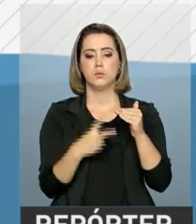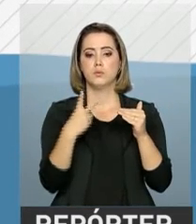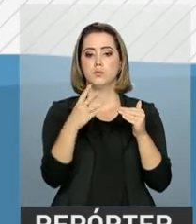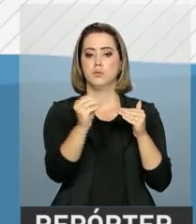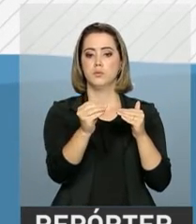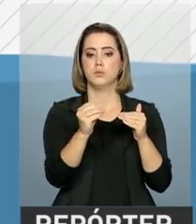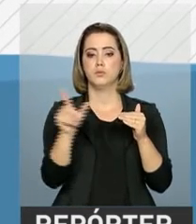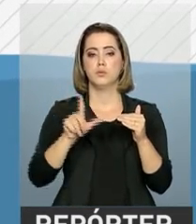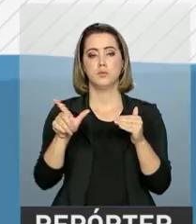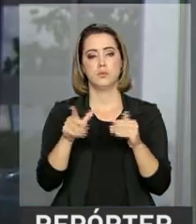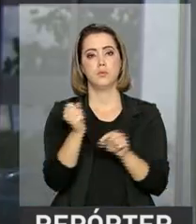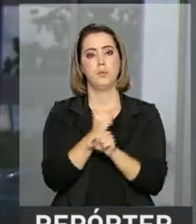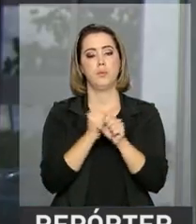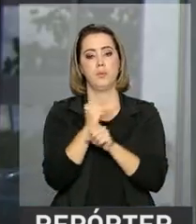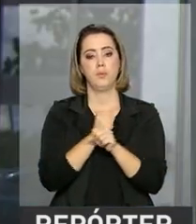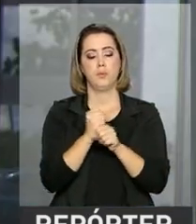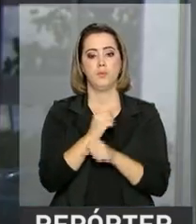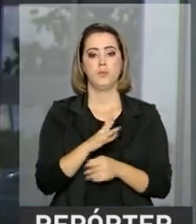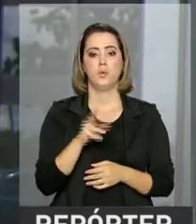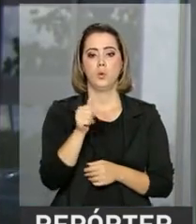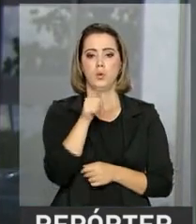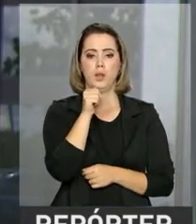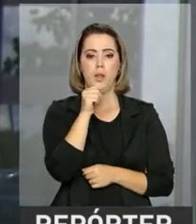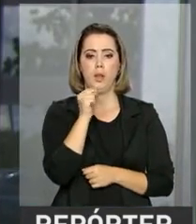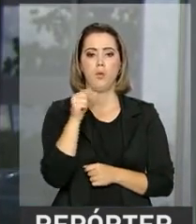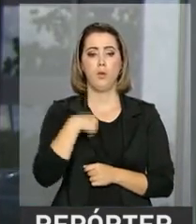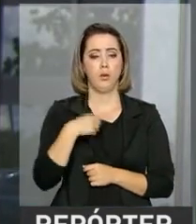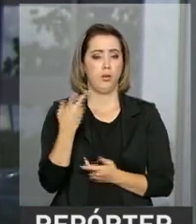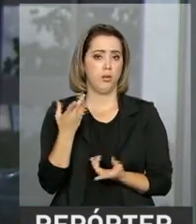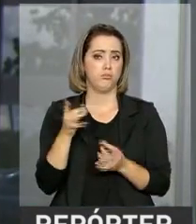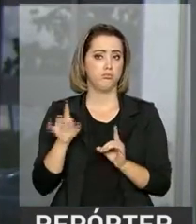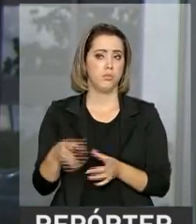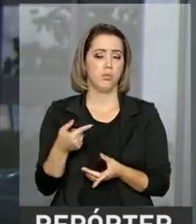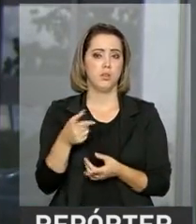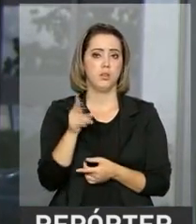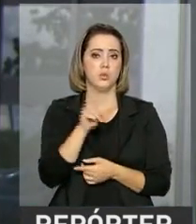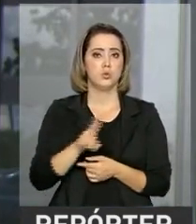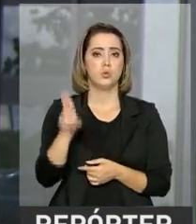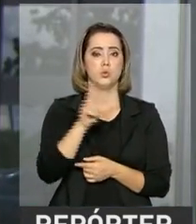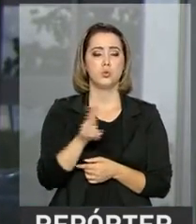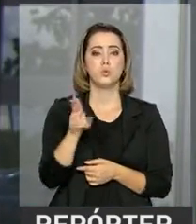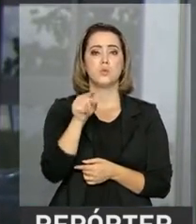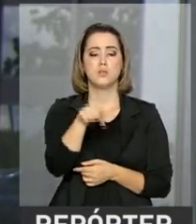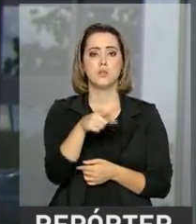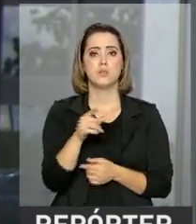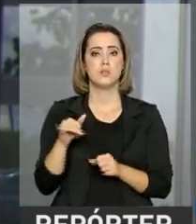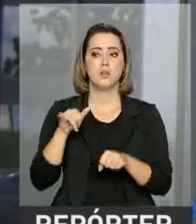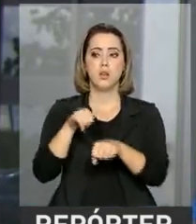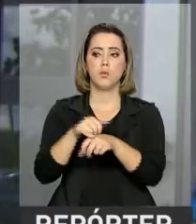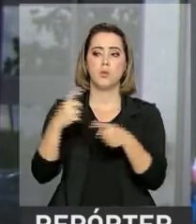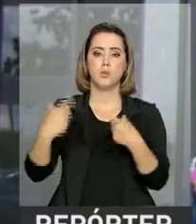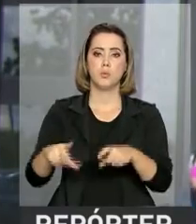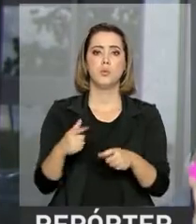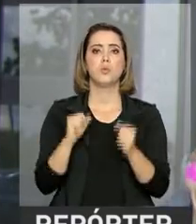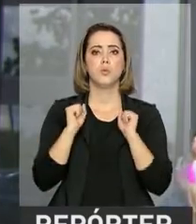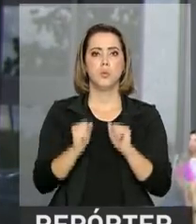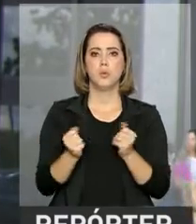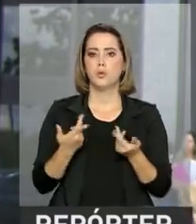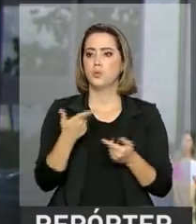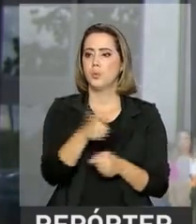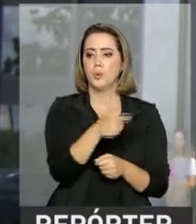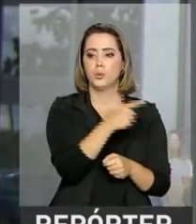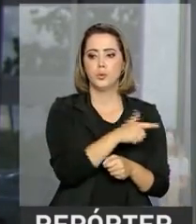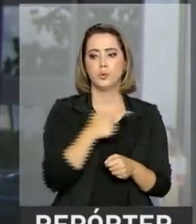20 litros de água por ano. Toda aquela água potável que eu deixo de consumir no aeroporto, eu estou permitindo que essa água seja direcionada para outras frentes,